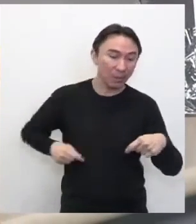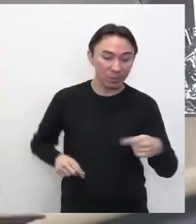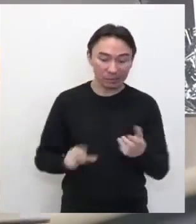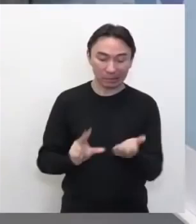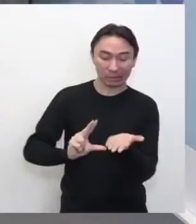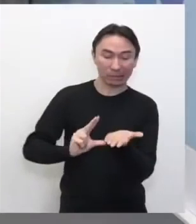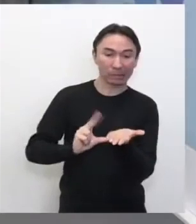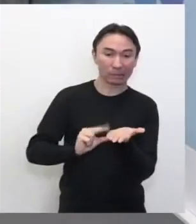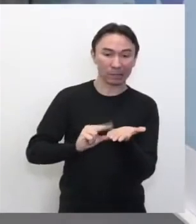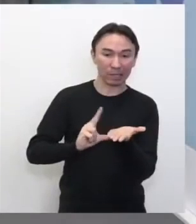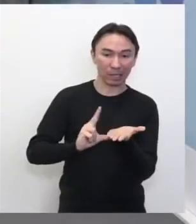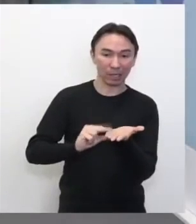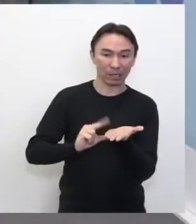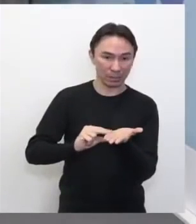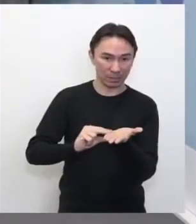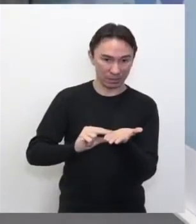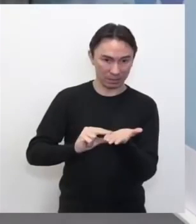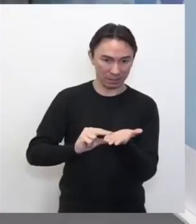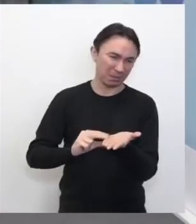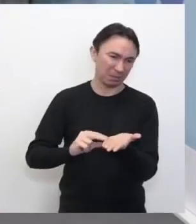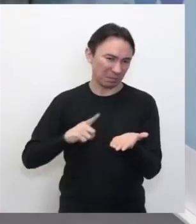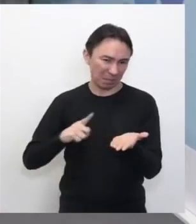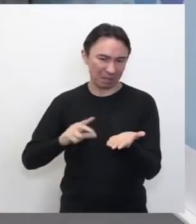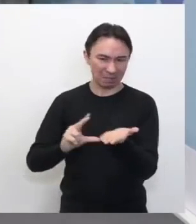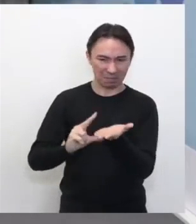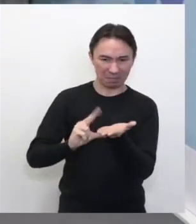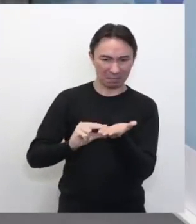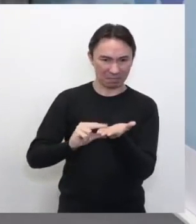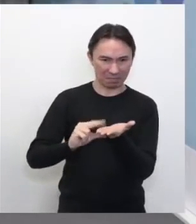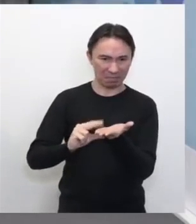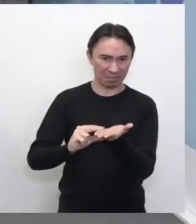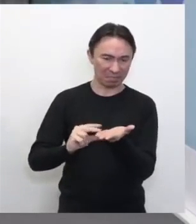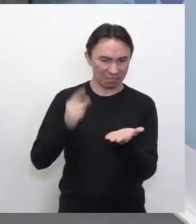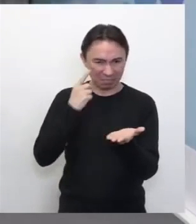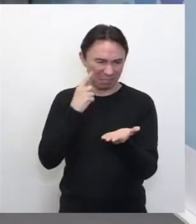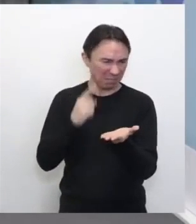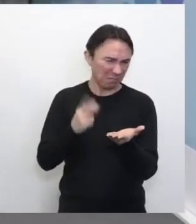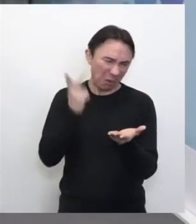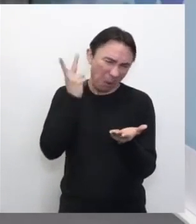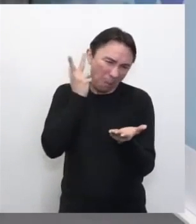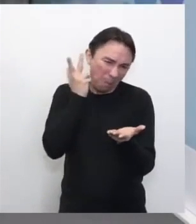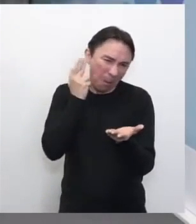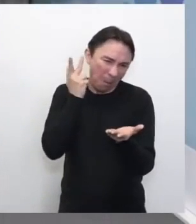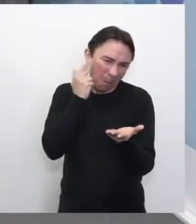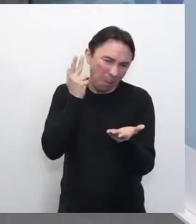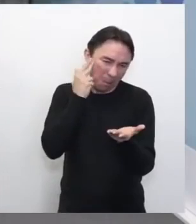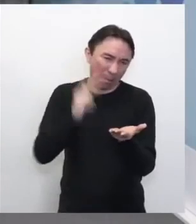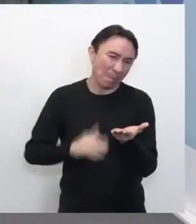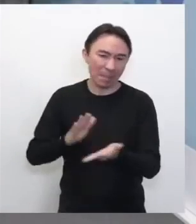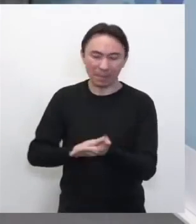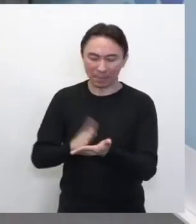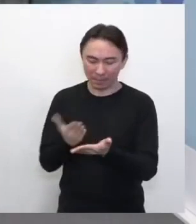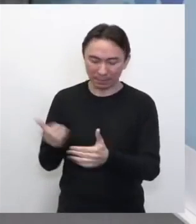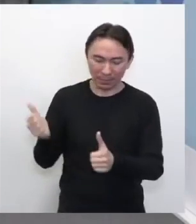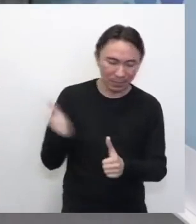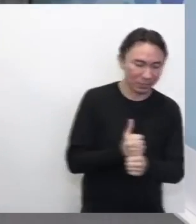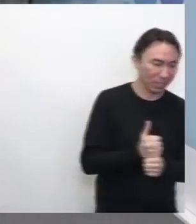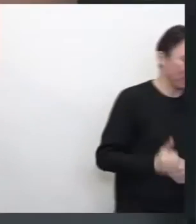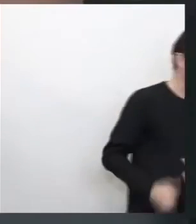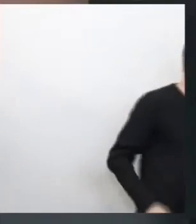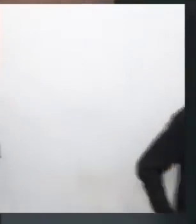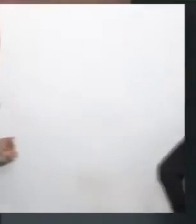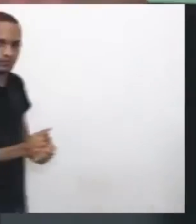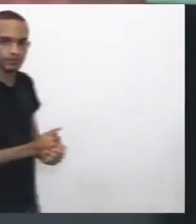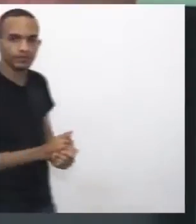O que acontece? Então, eu peguei um clips aqui, ó. Um clips normal. Nada diferente. peguei só um